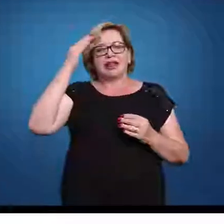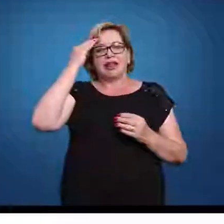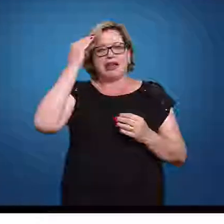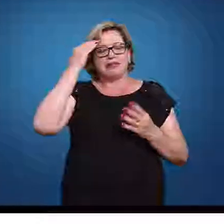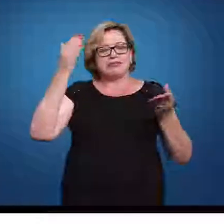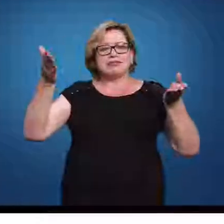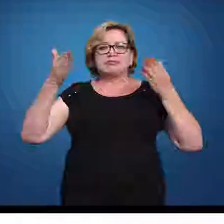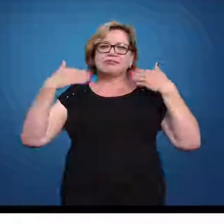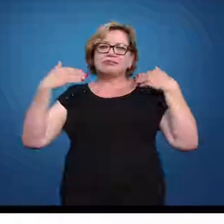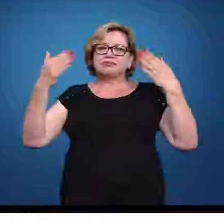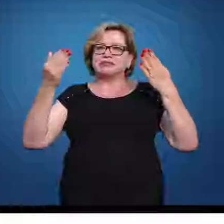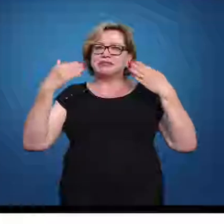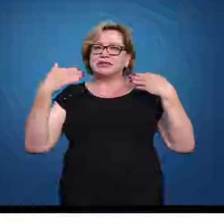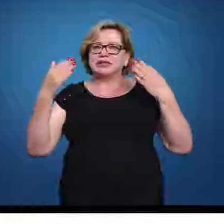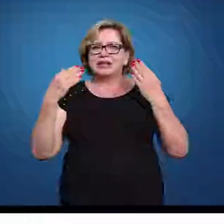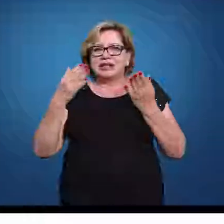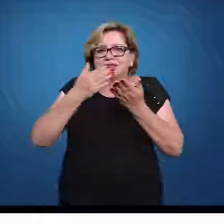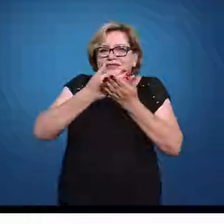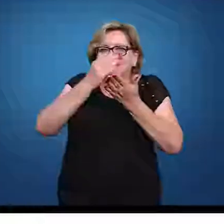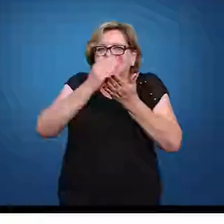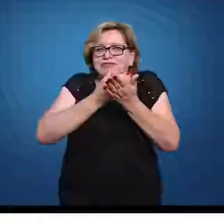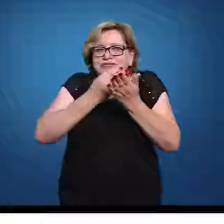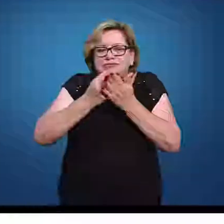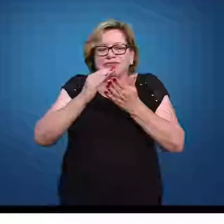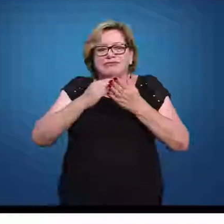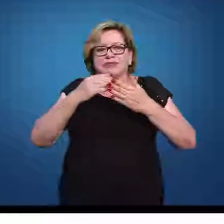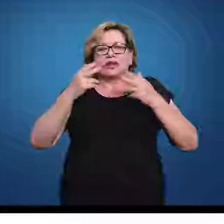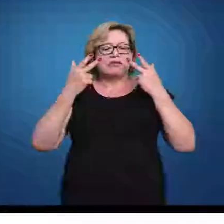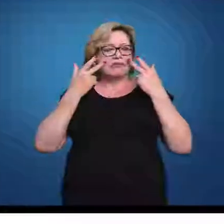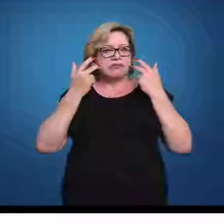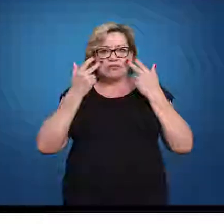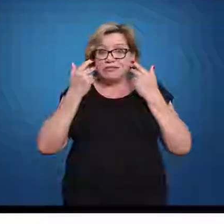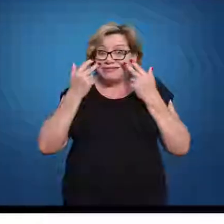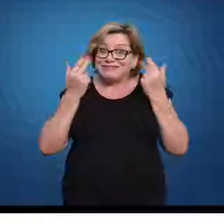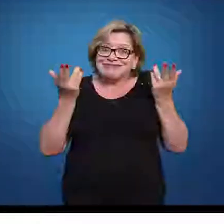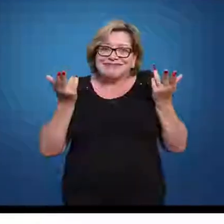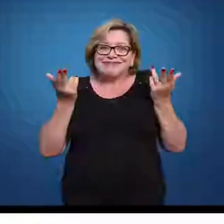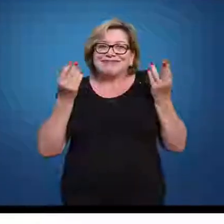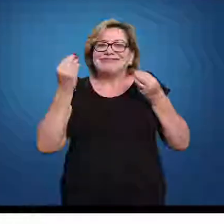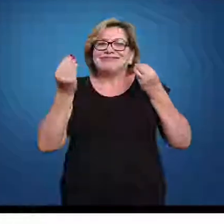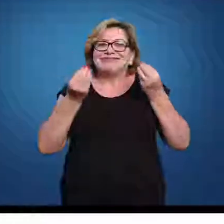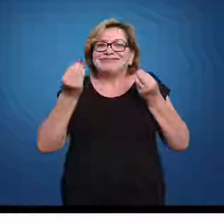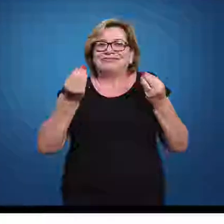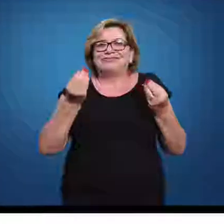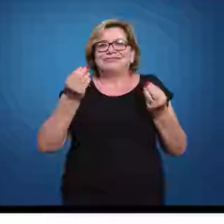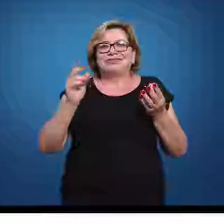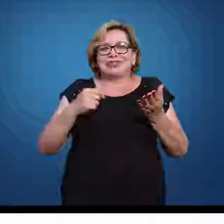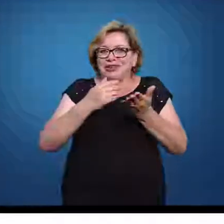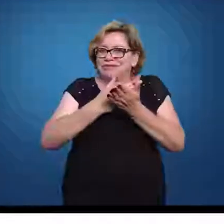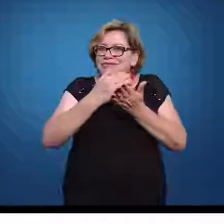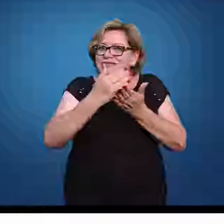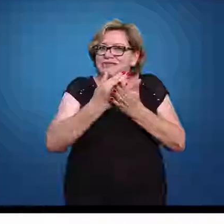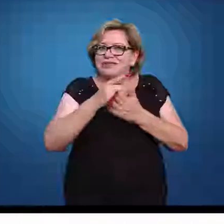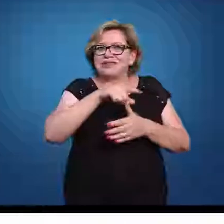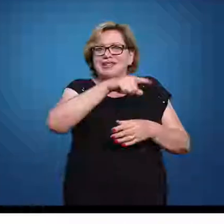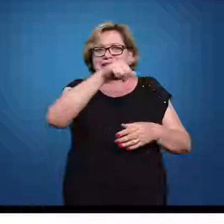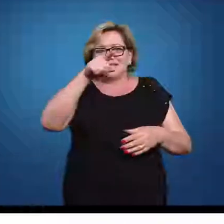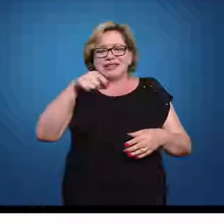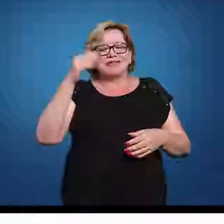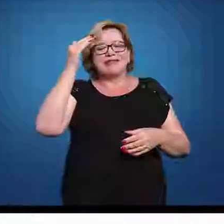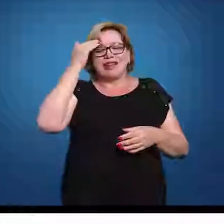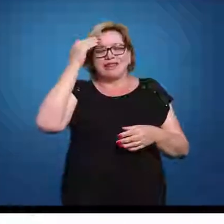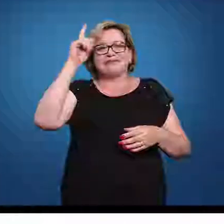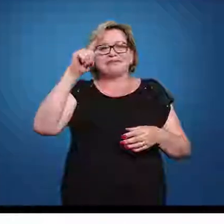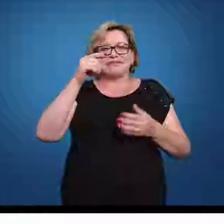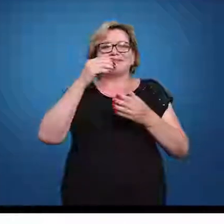que a temperatura nesse período é distribuída normalmente. Então isso é fundamental. Principalmente agora no início que você tem essa informação.